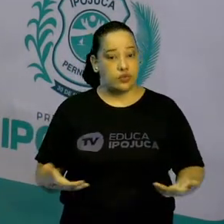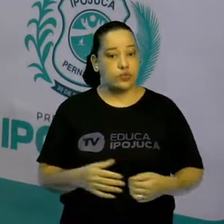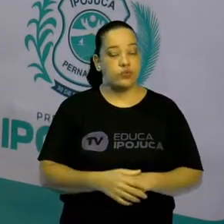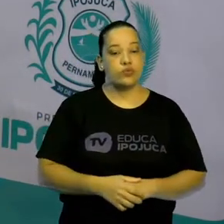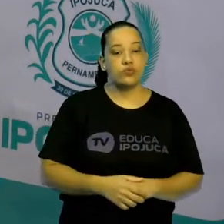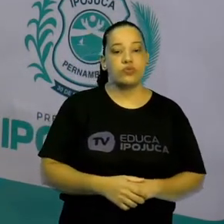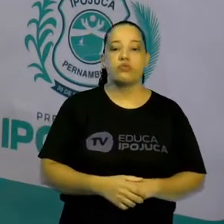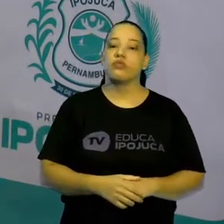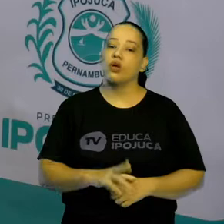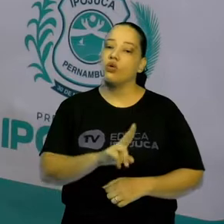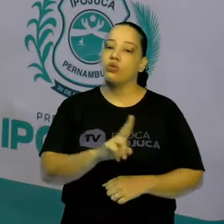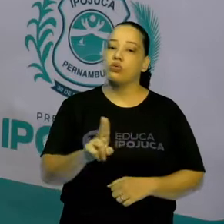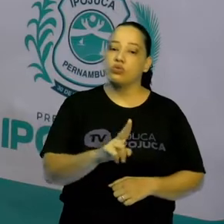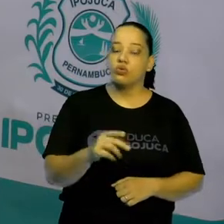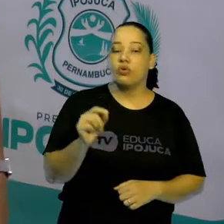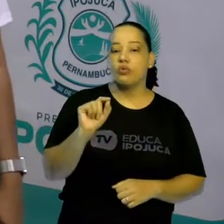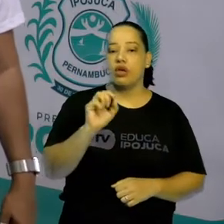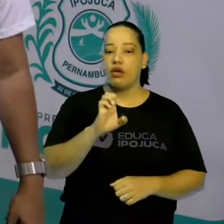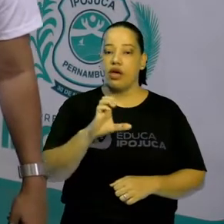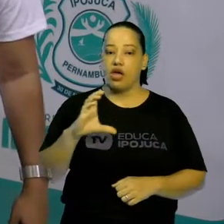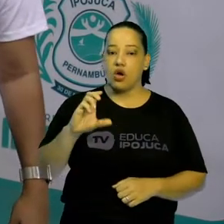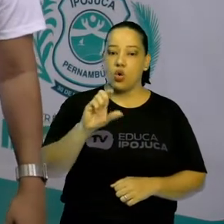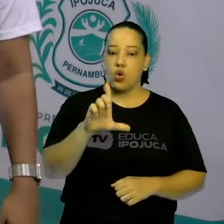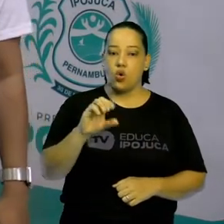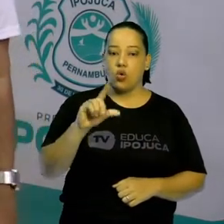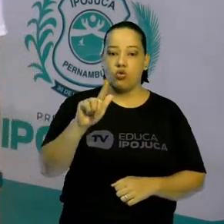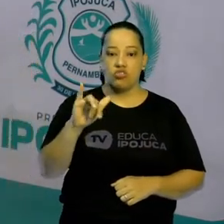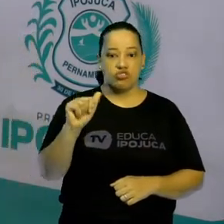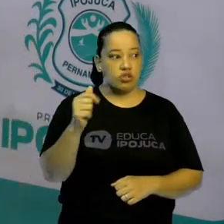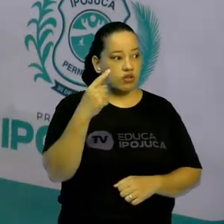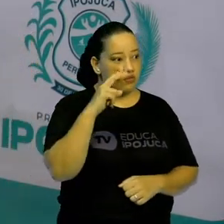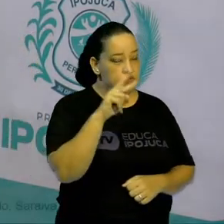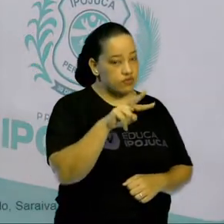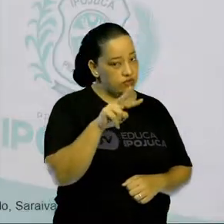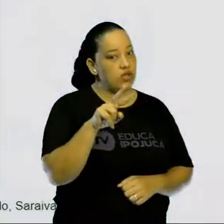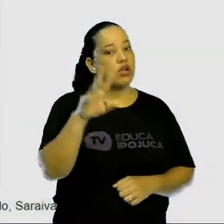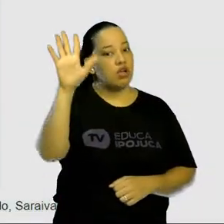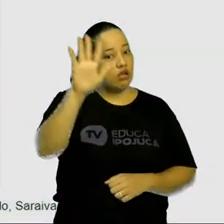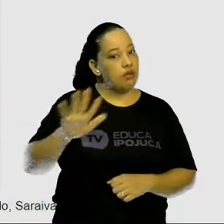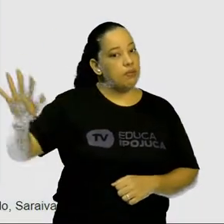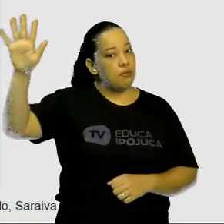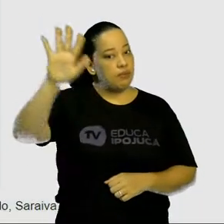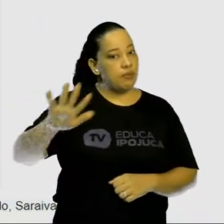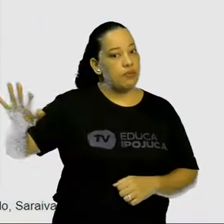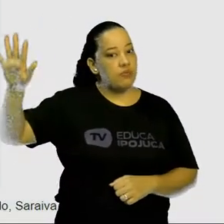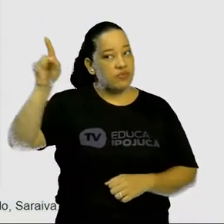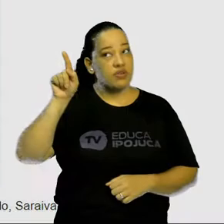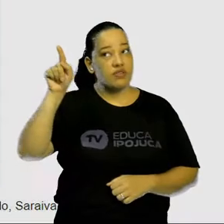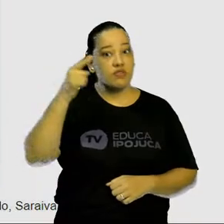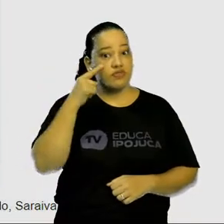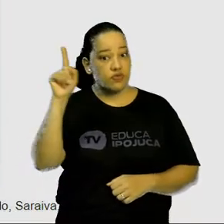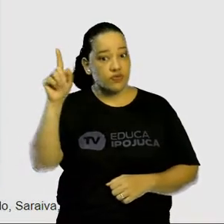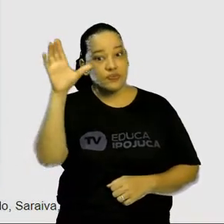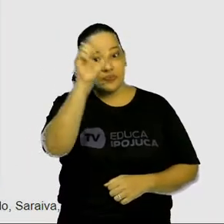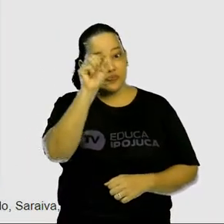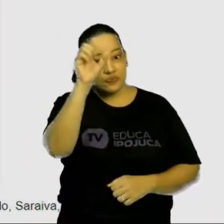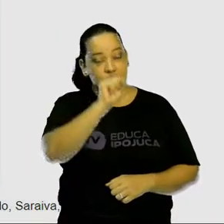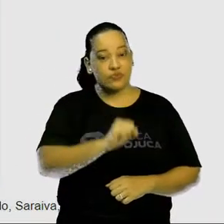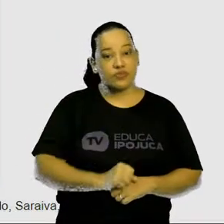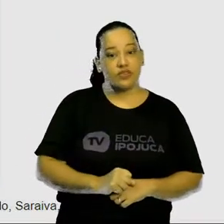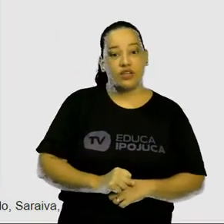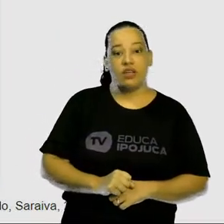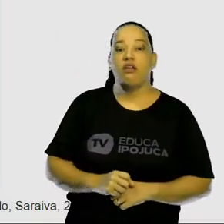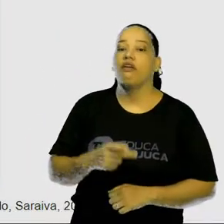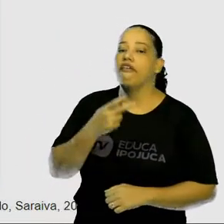Então, ecologia, a gente vai trabalhar esse mapa mental. Vamos prestar atenção nele aqui. Então, o a gente vai fazer?